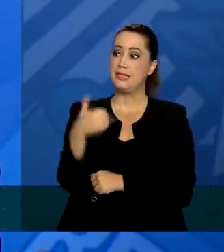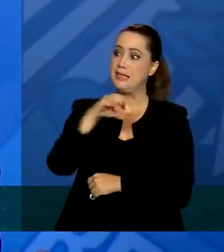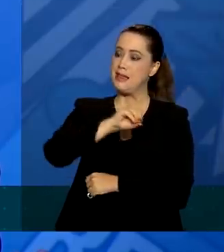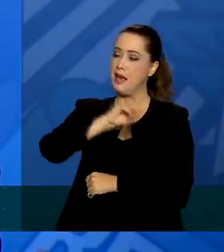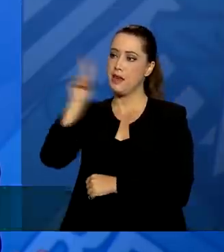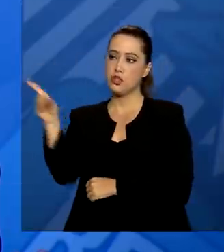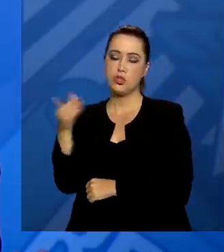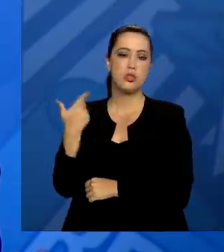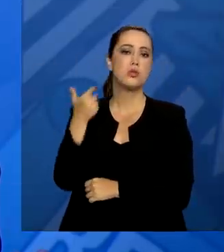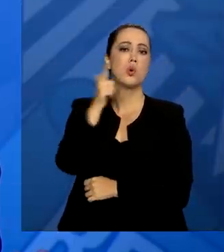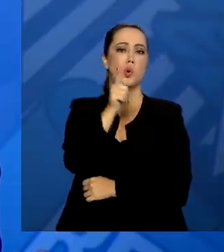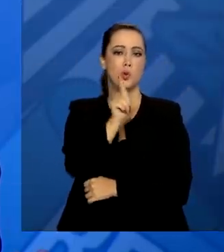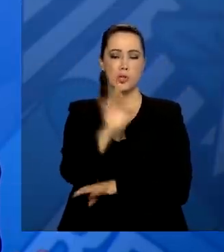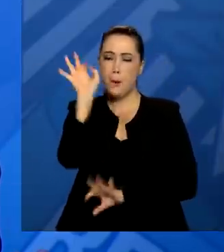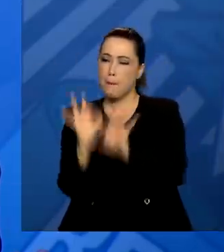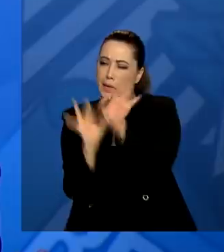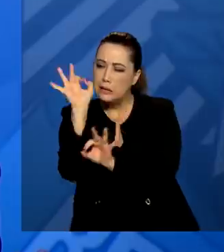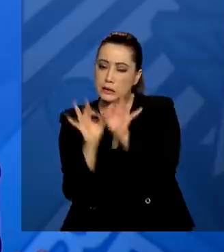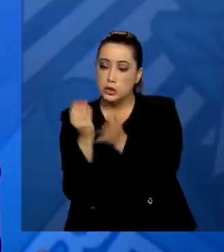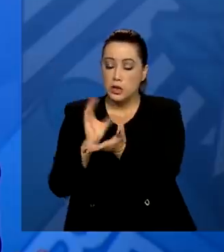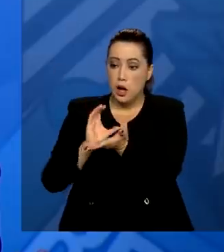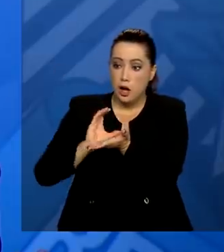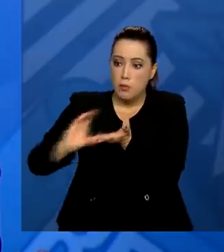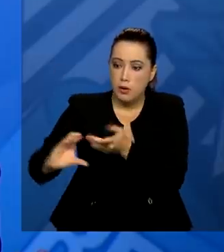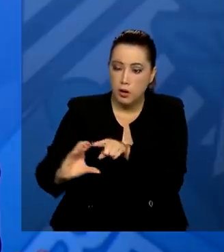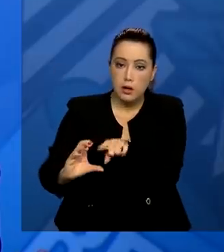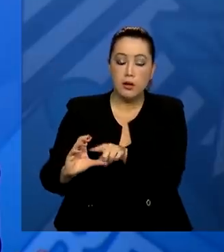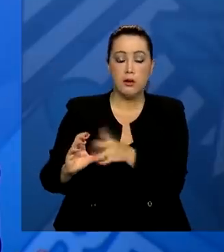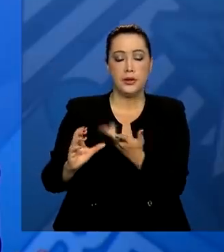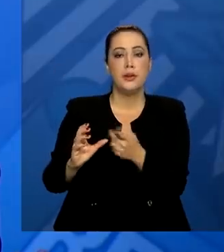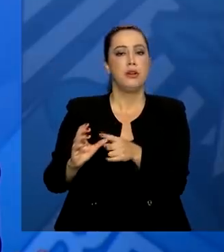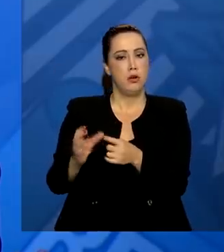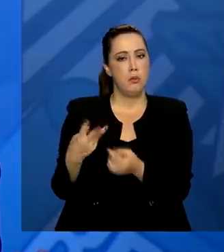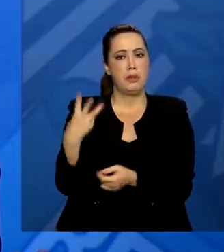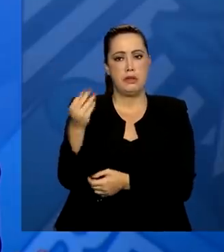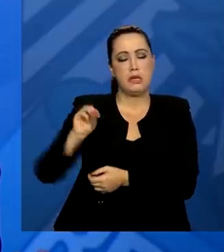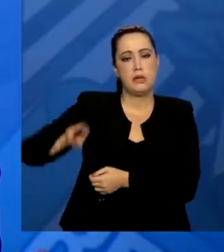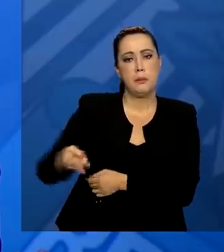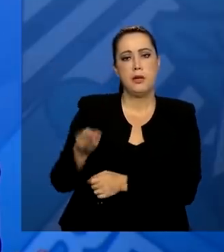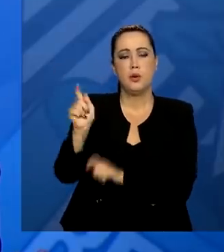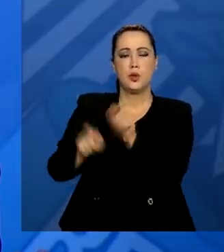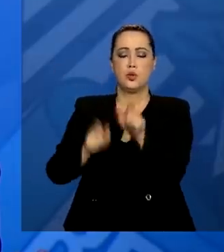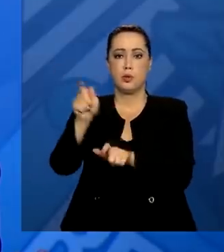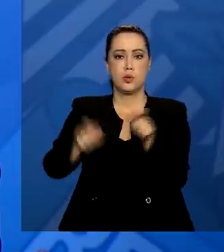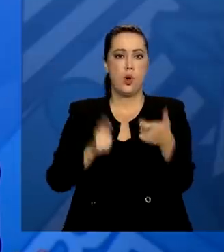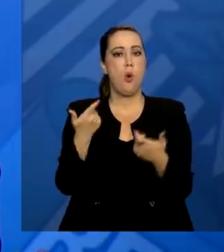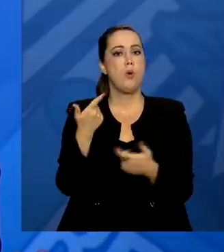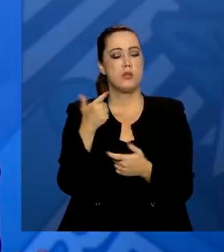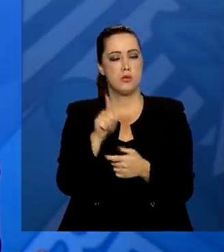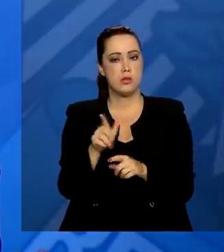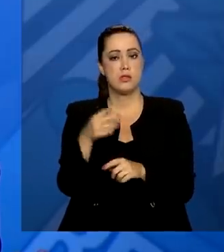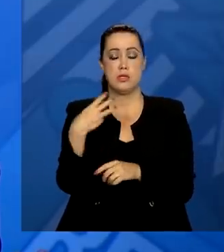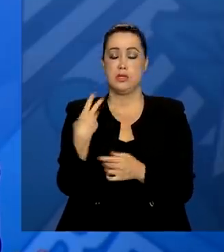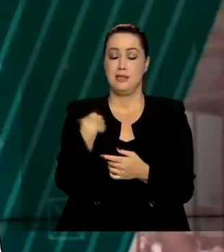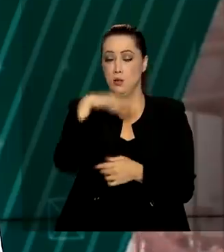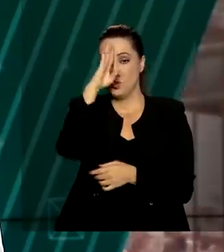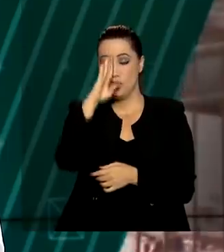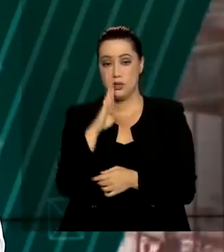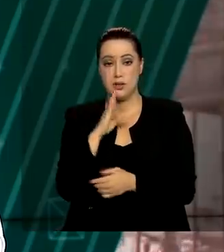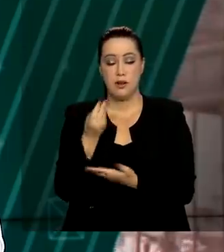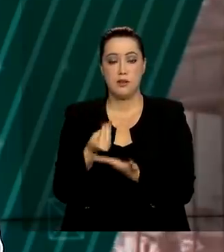colocou até 30 milhões de pessoas com contas em banco de graça.